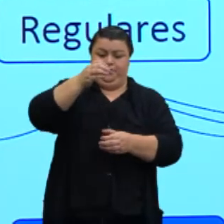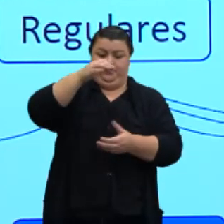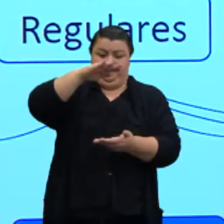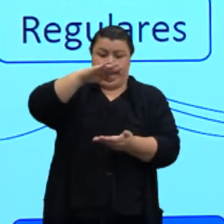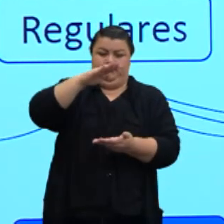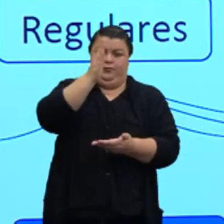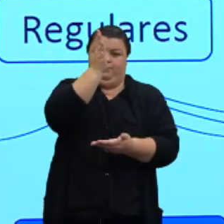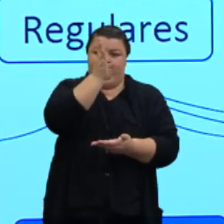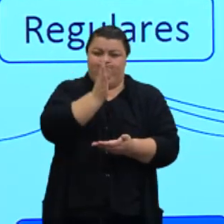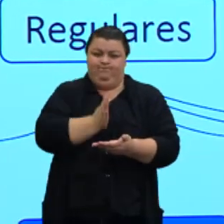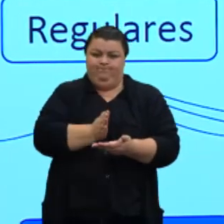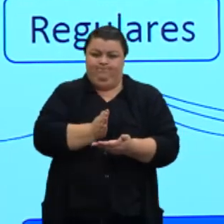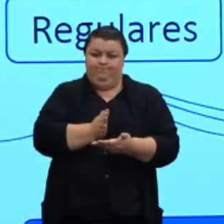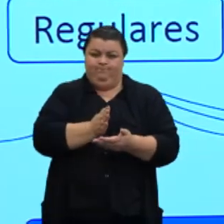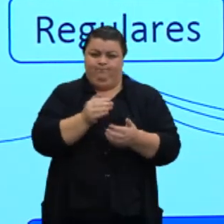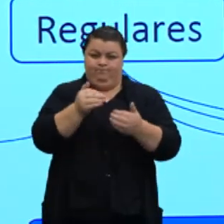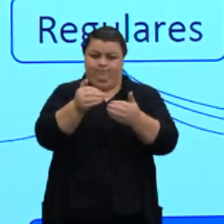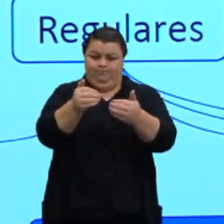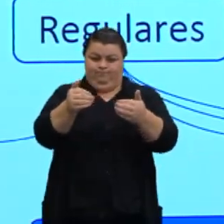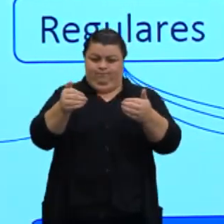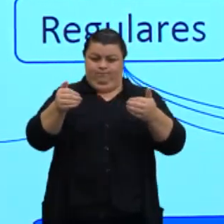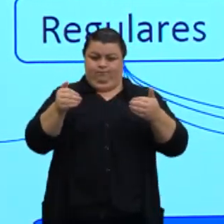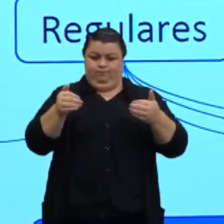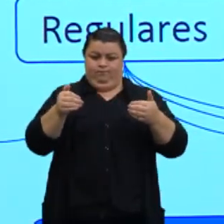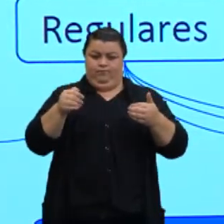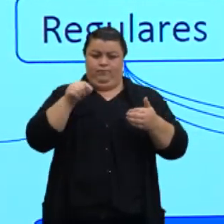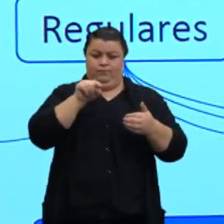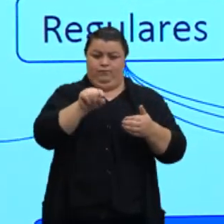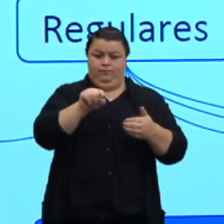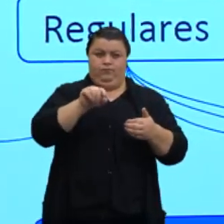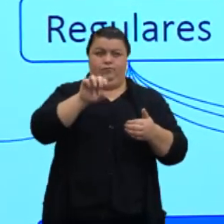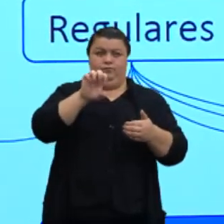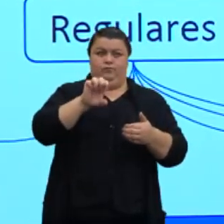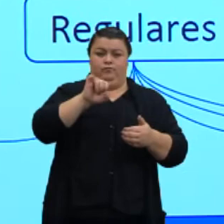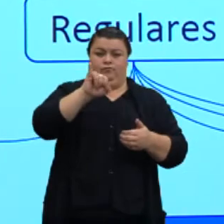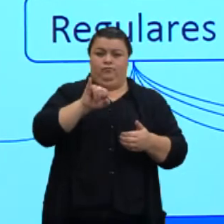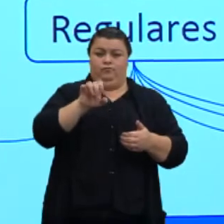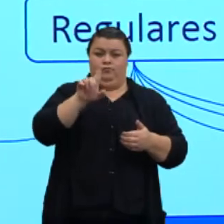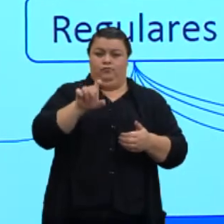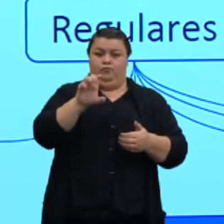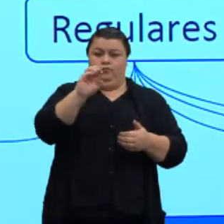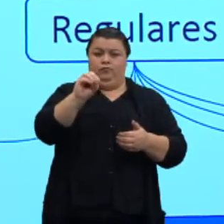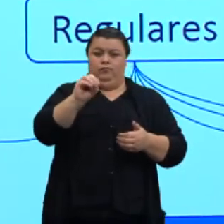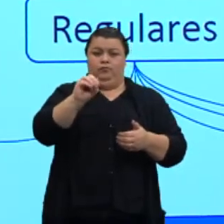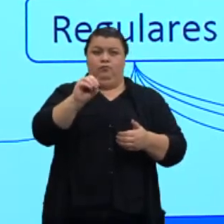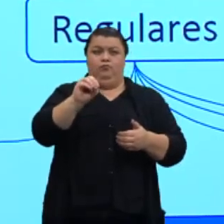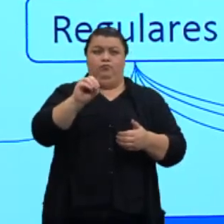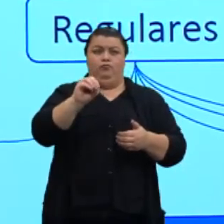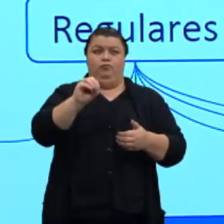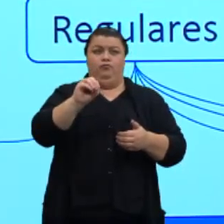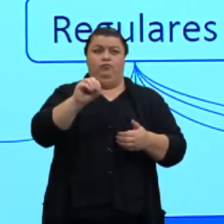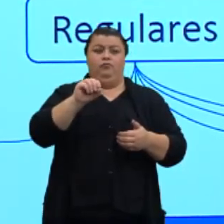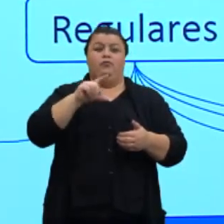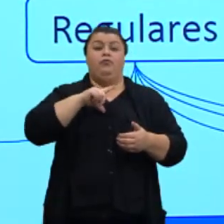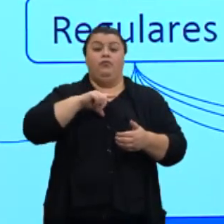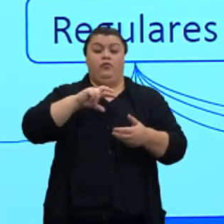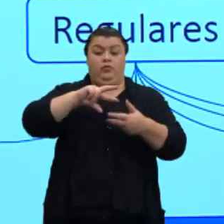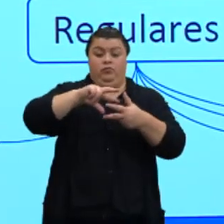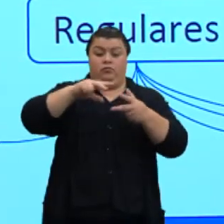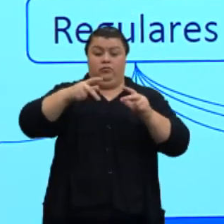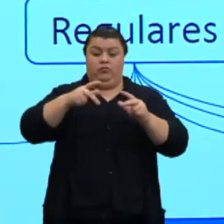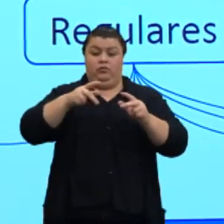dessa figura em torno do seu eixo central, eu tenho um polígono aqui, que é uma figura plana.